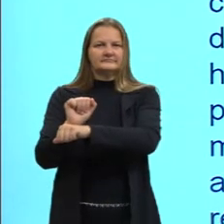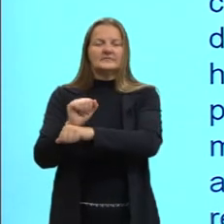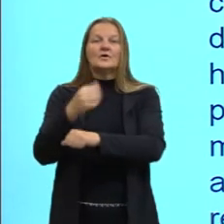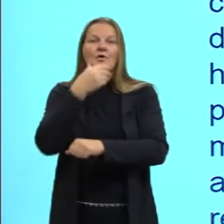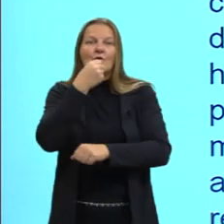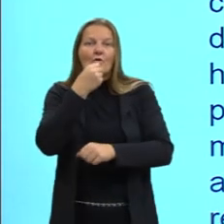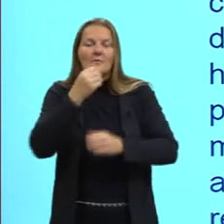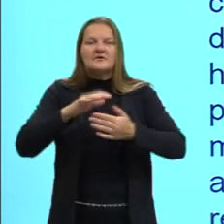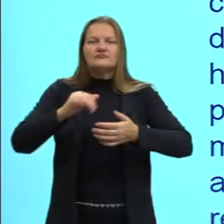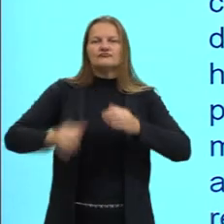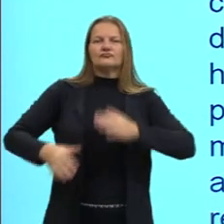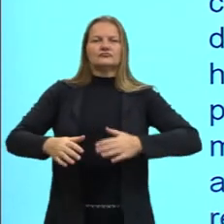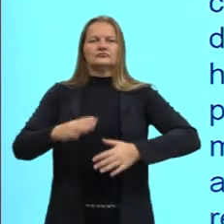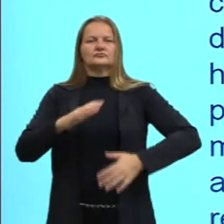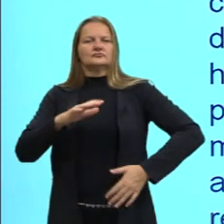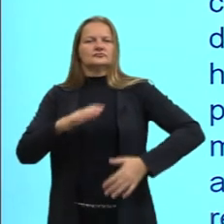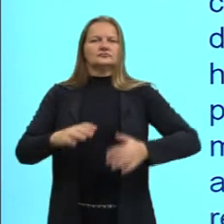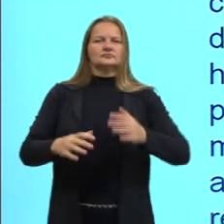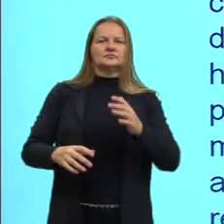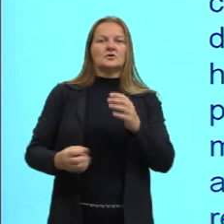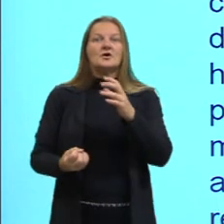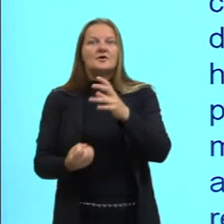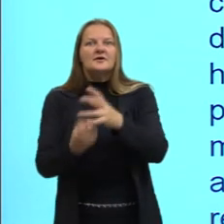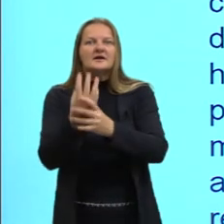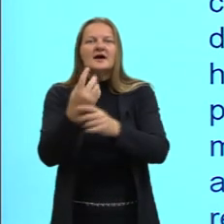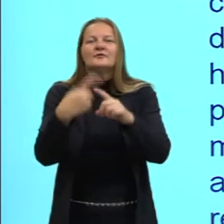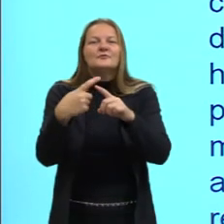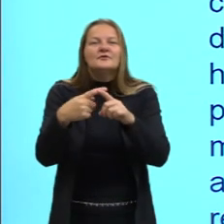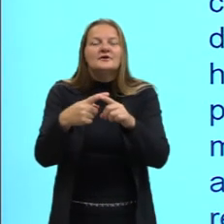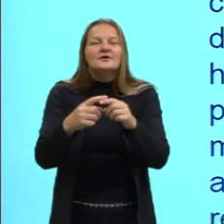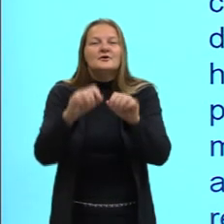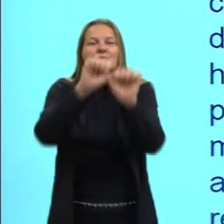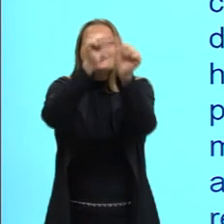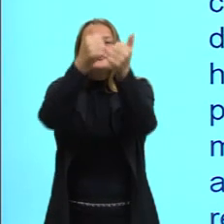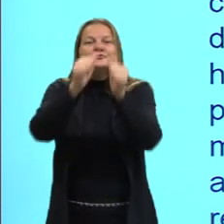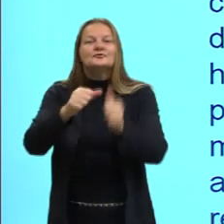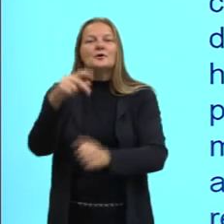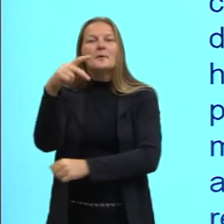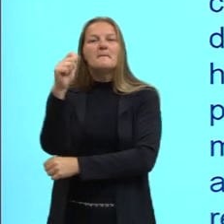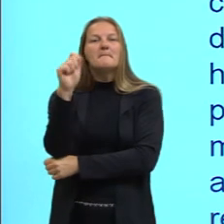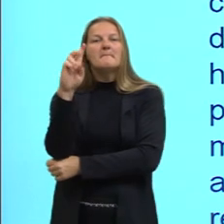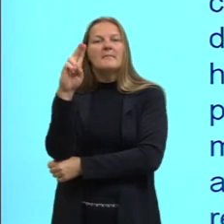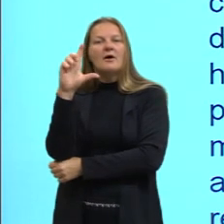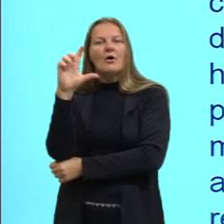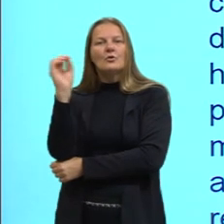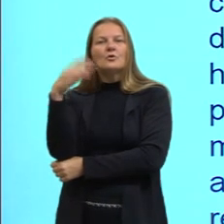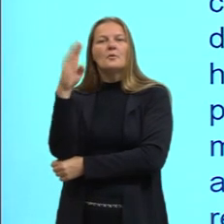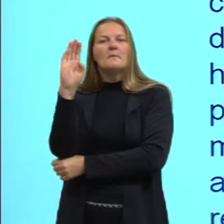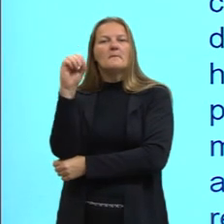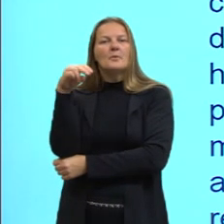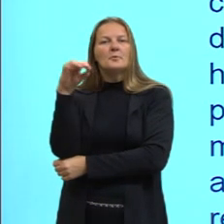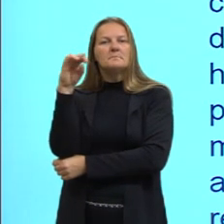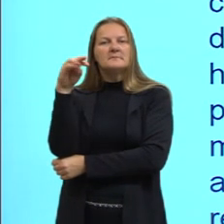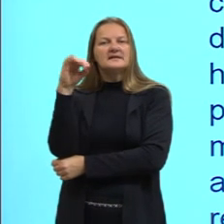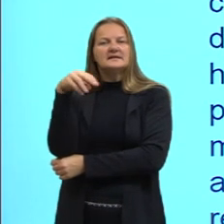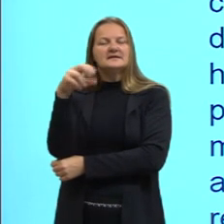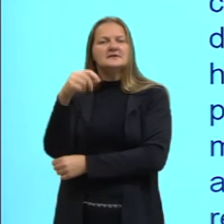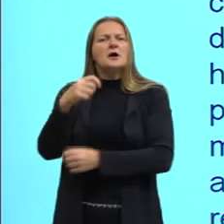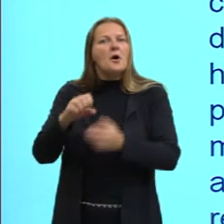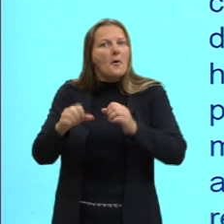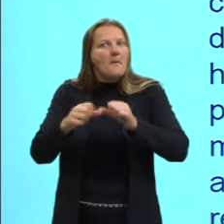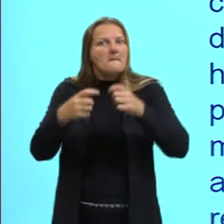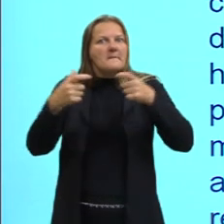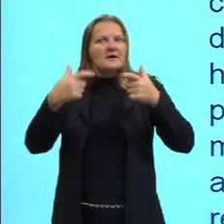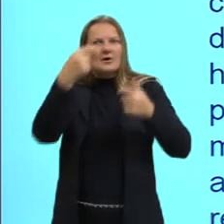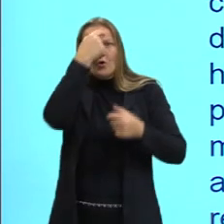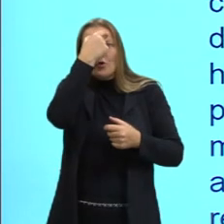eletrônico foi desenhado ou criado pelo escultor Paulo Bonini com o objetivo de aumentar a consciência